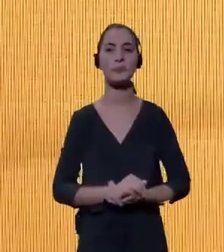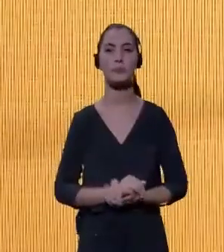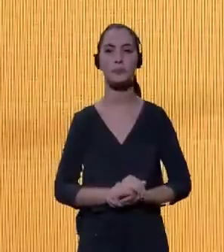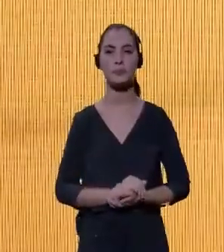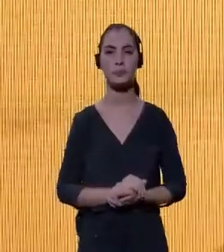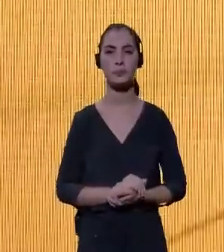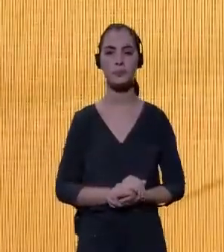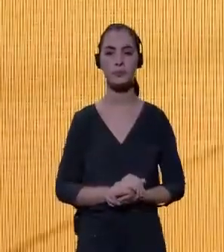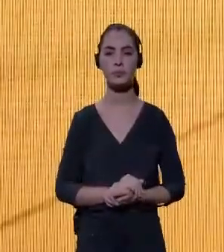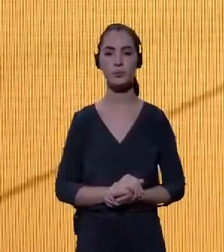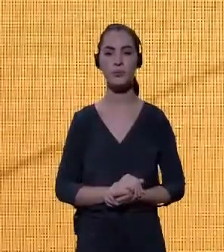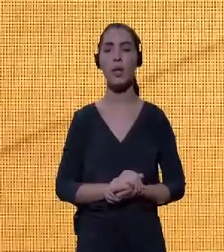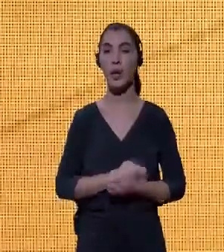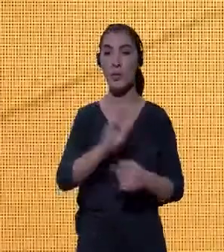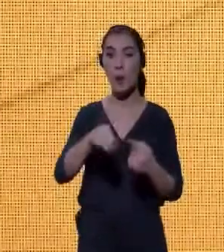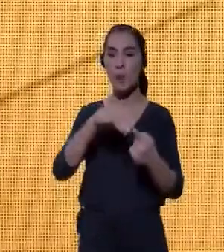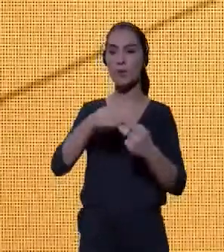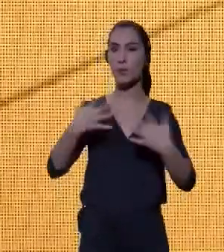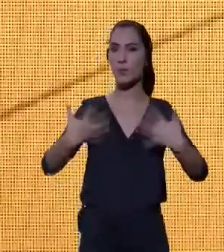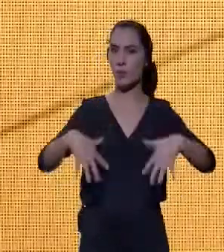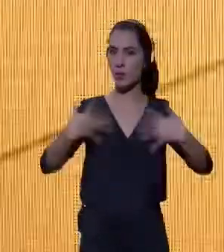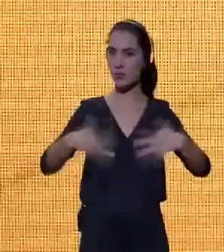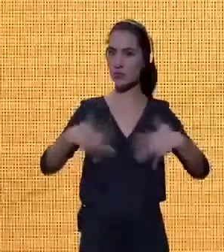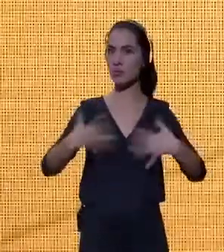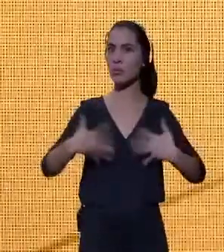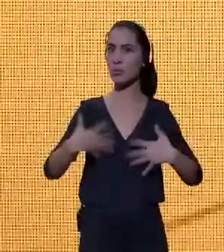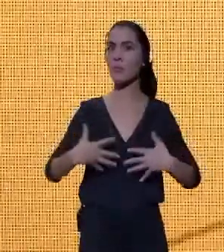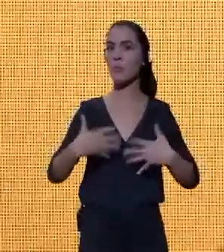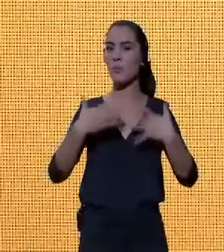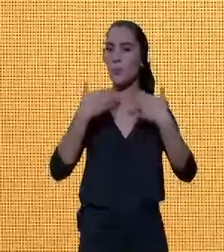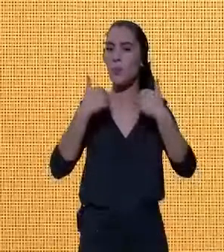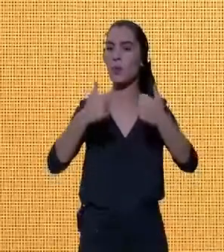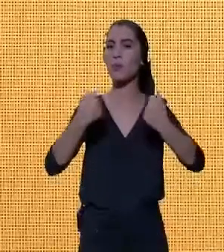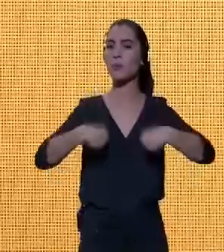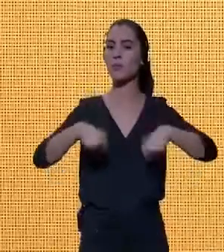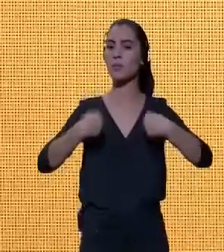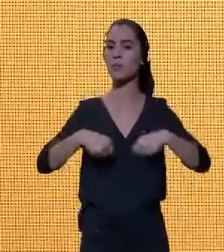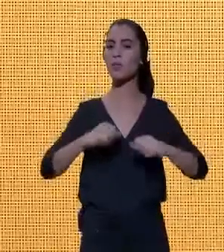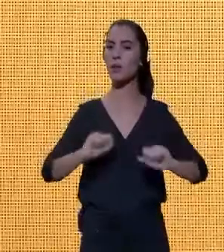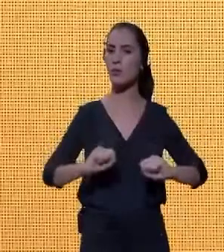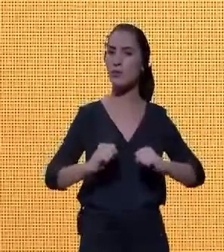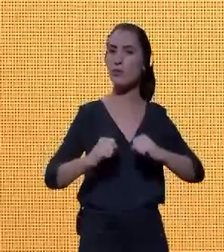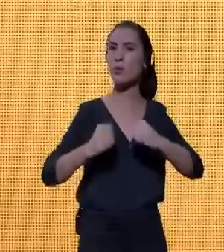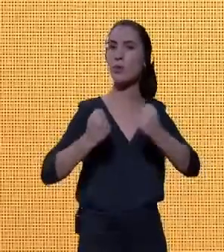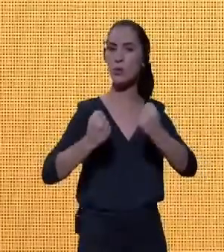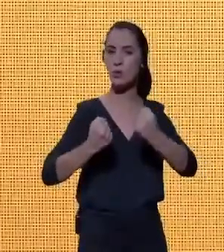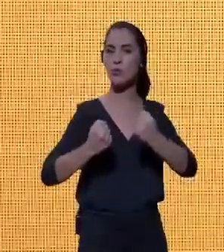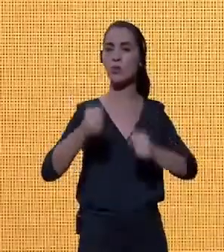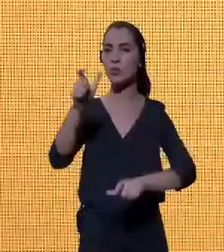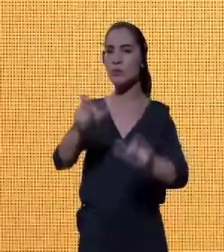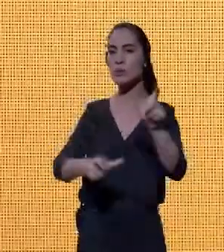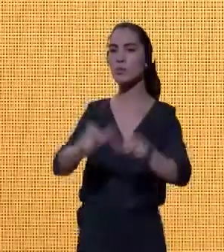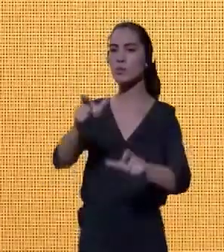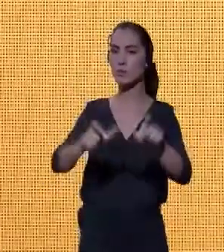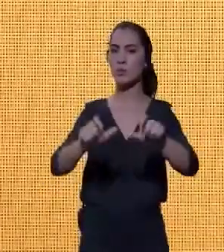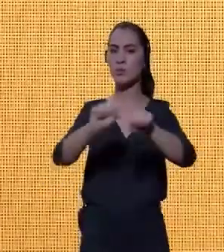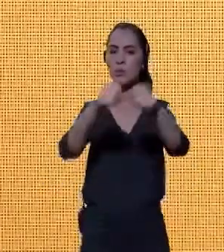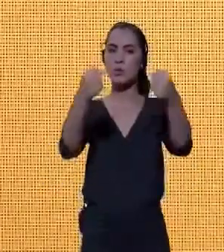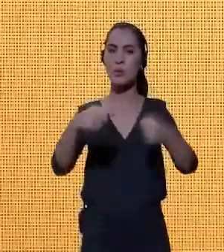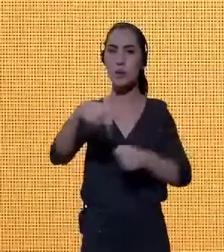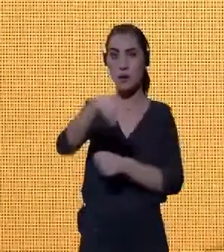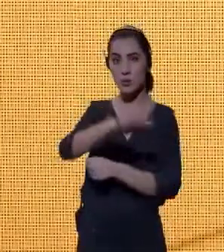Essa é uma missão arrojada, ambiciosa, ela requer um alto grau de engajamento dos atores do Sistema Nacional de Fomento,